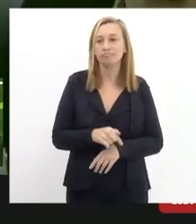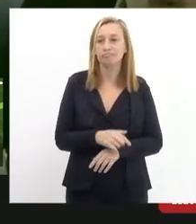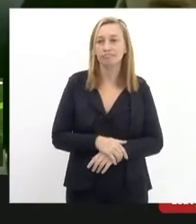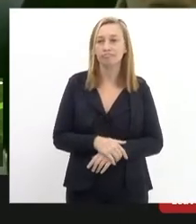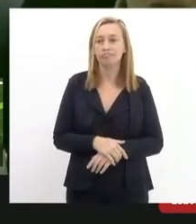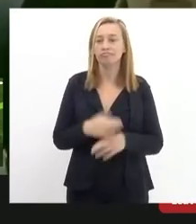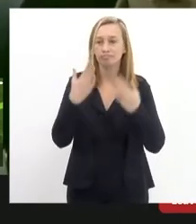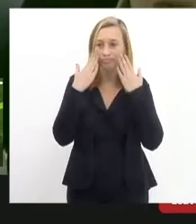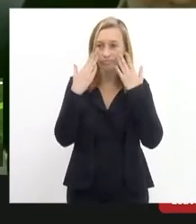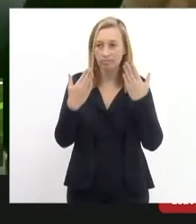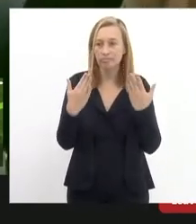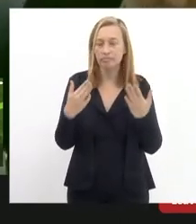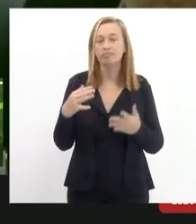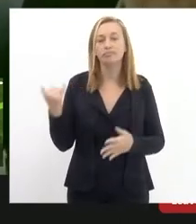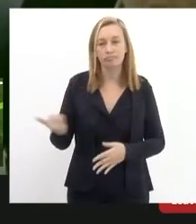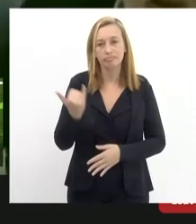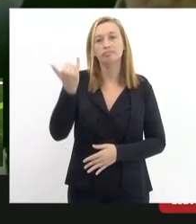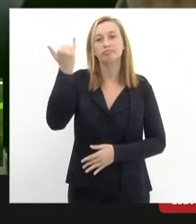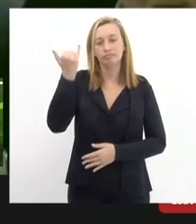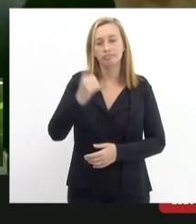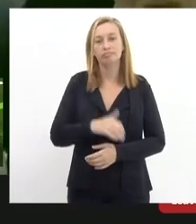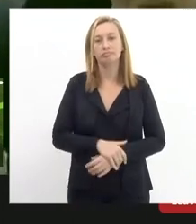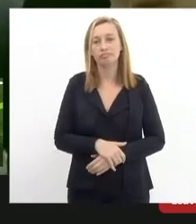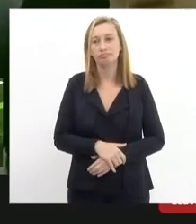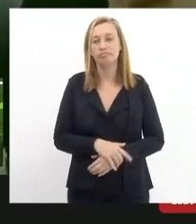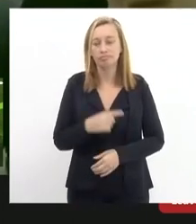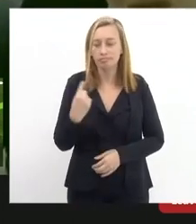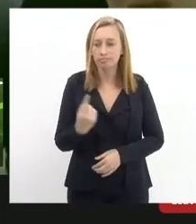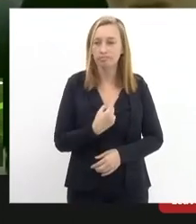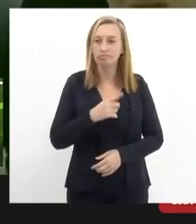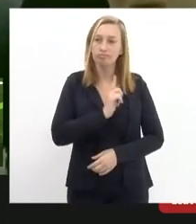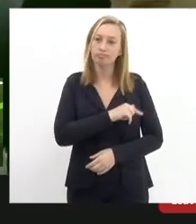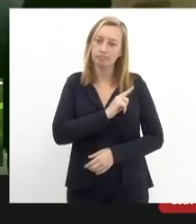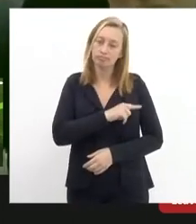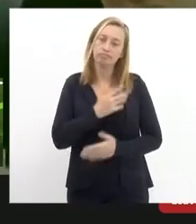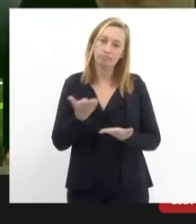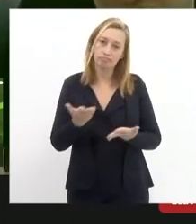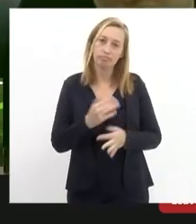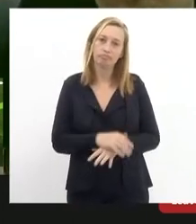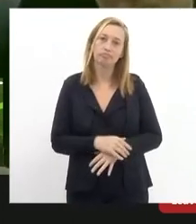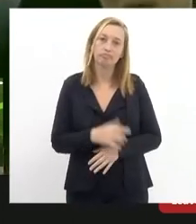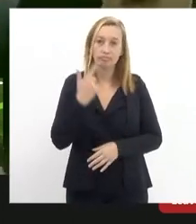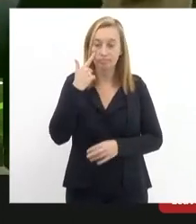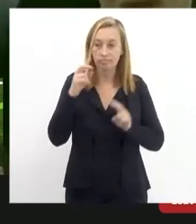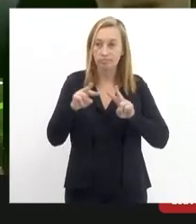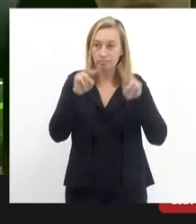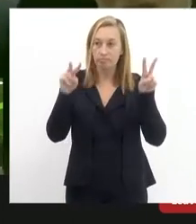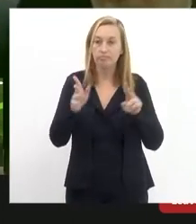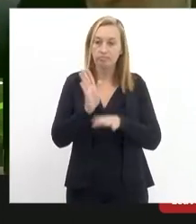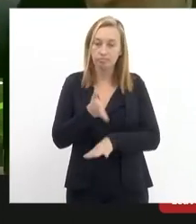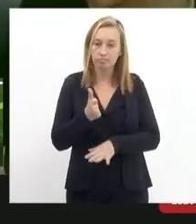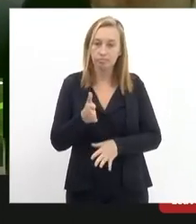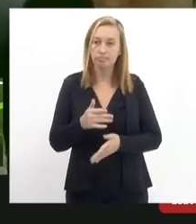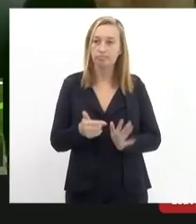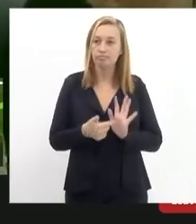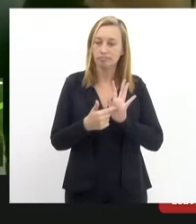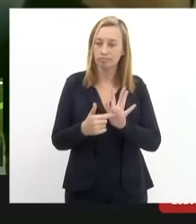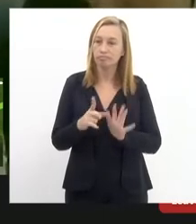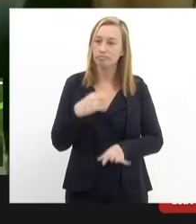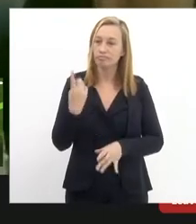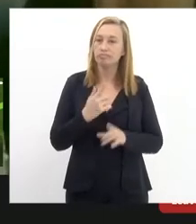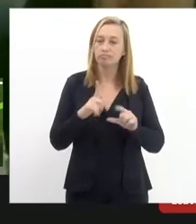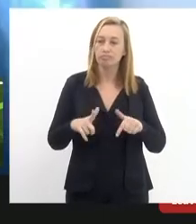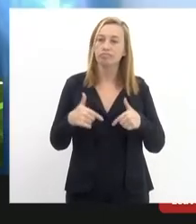representar um elemento importante para a nossa gestão que se inicia sobre o ponto de vista de já nortear as nossas